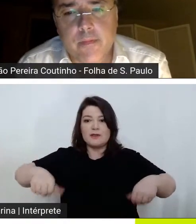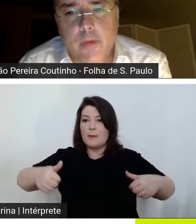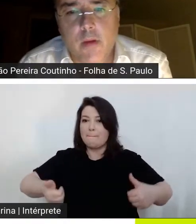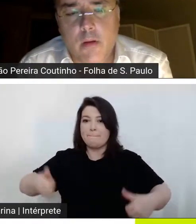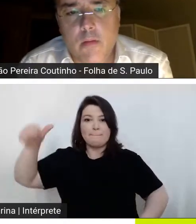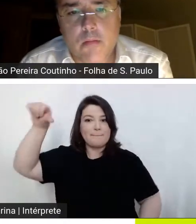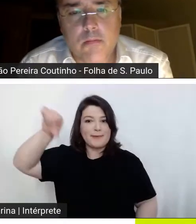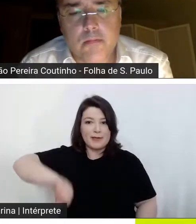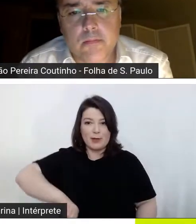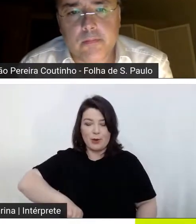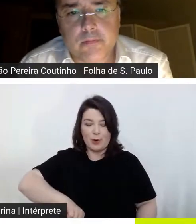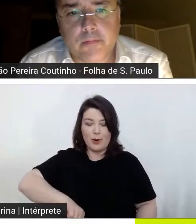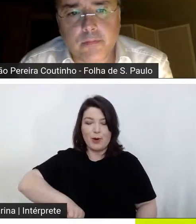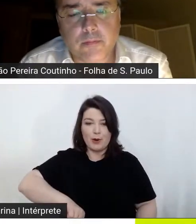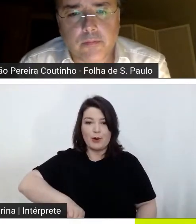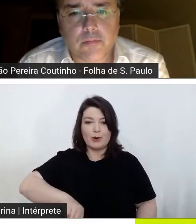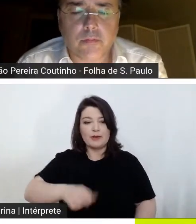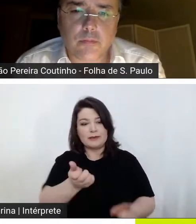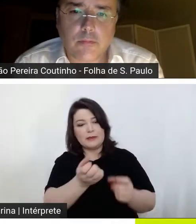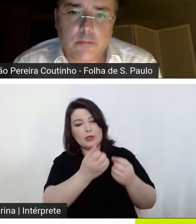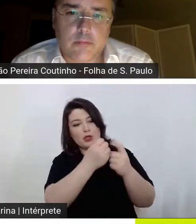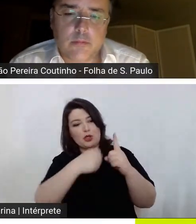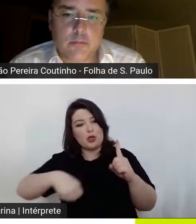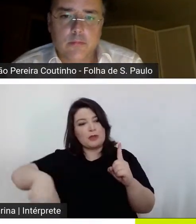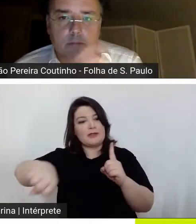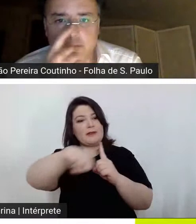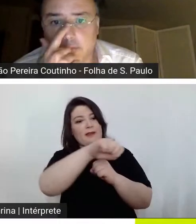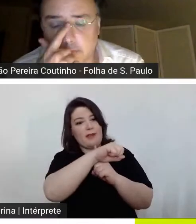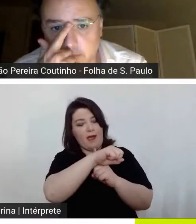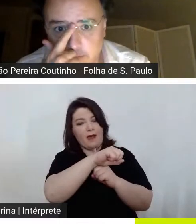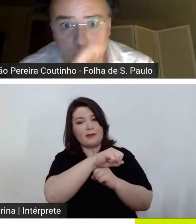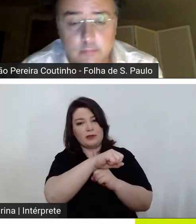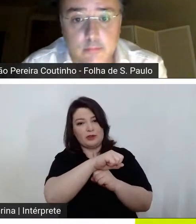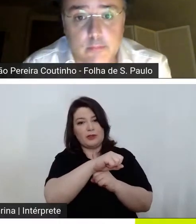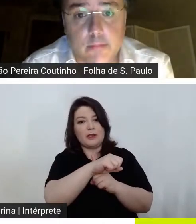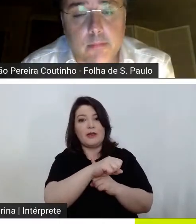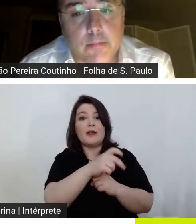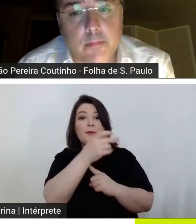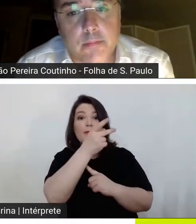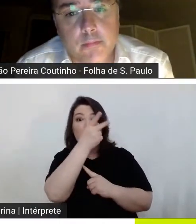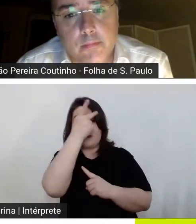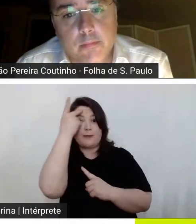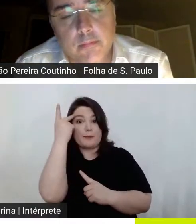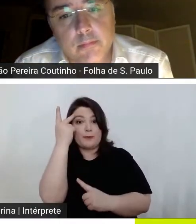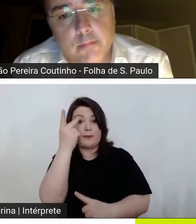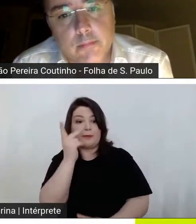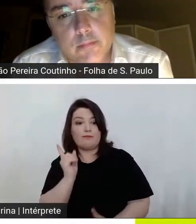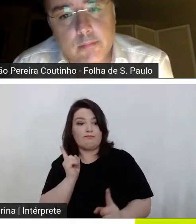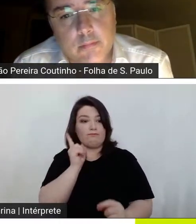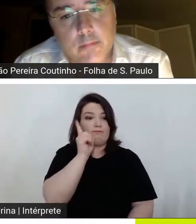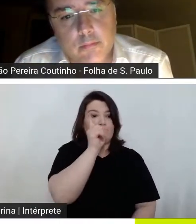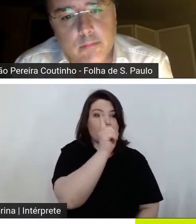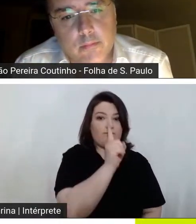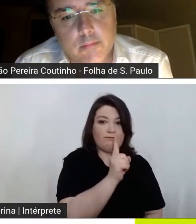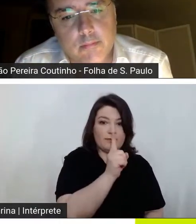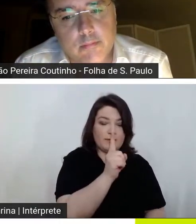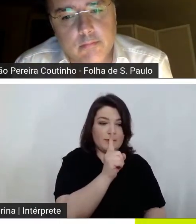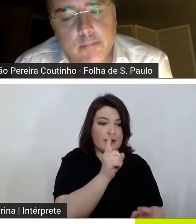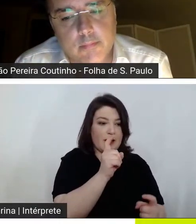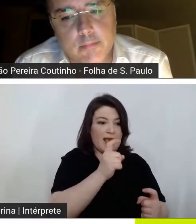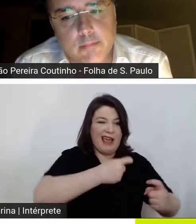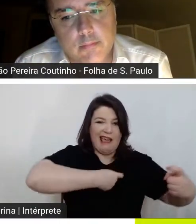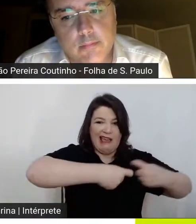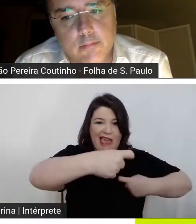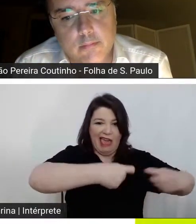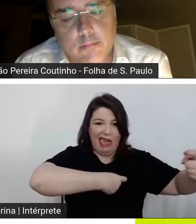no no lugar onde está tendo a guerra é que aquela destrutividade